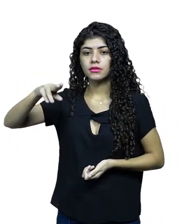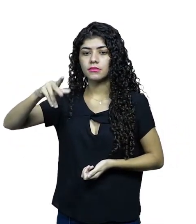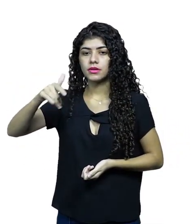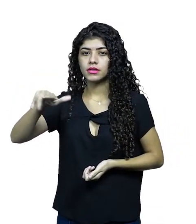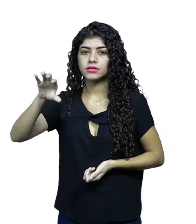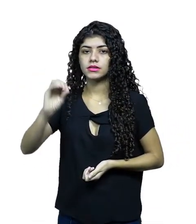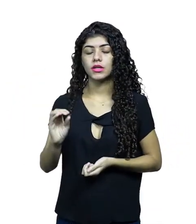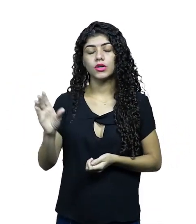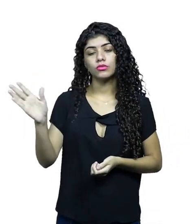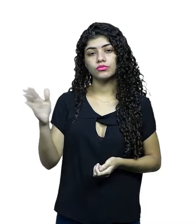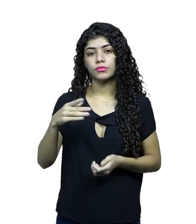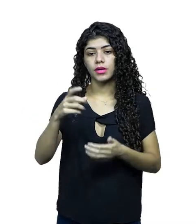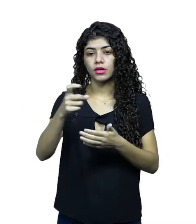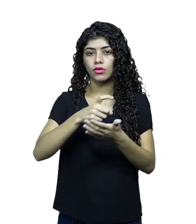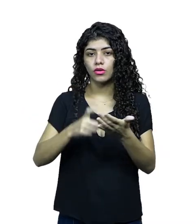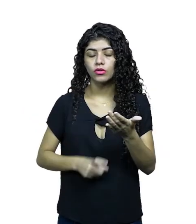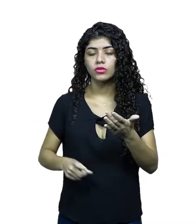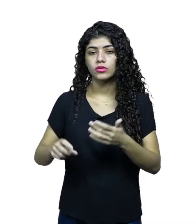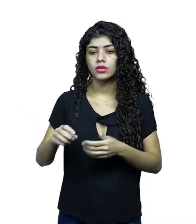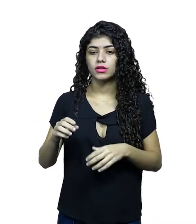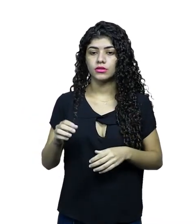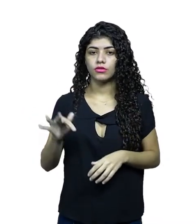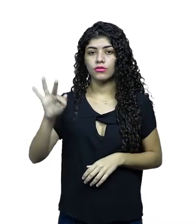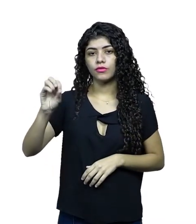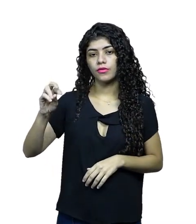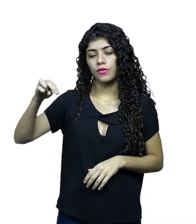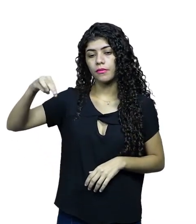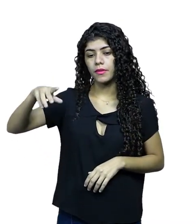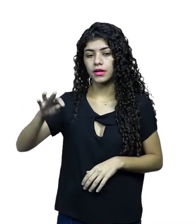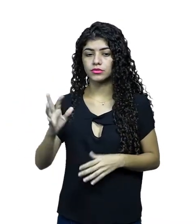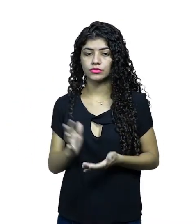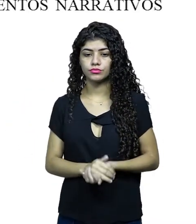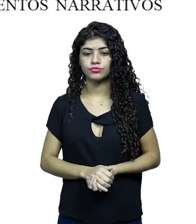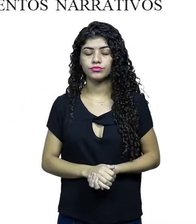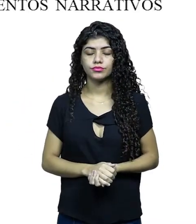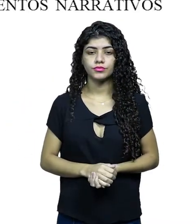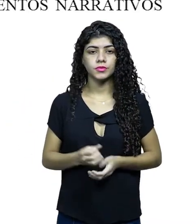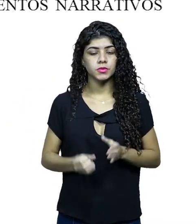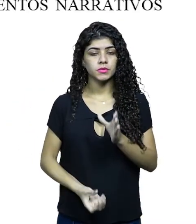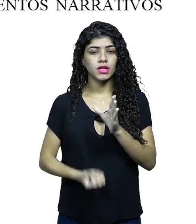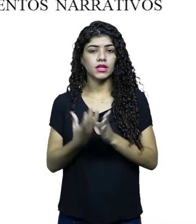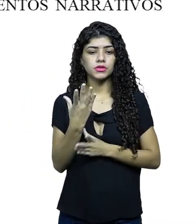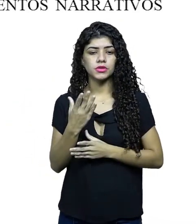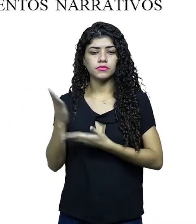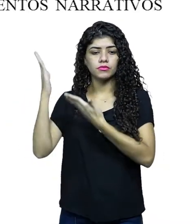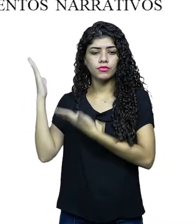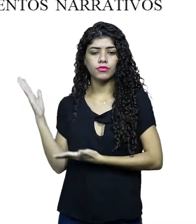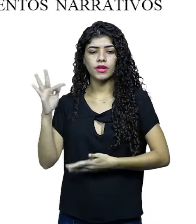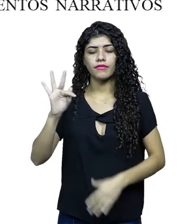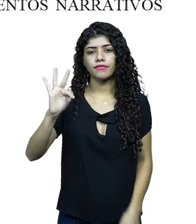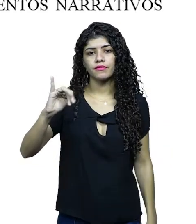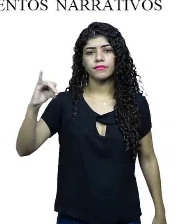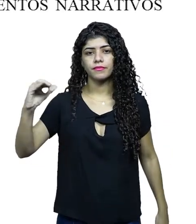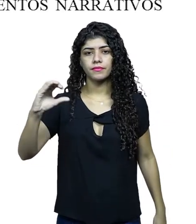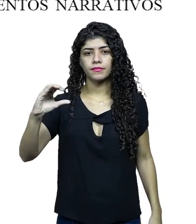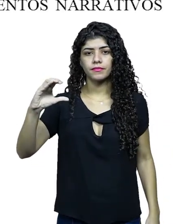ao documentário e ao formato. E vamos começar pela ficção. Elementos criativos da ficção.